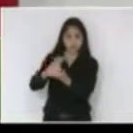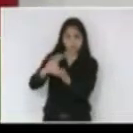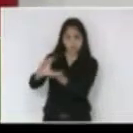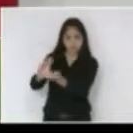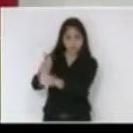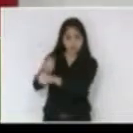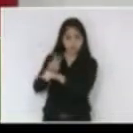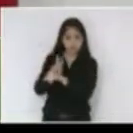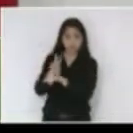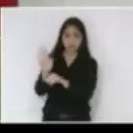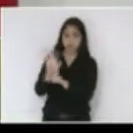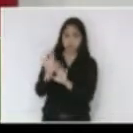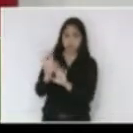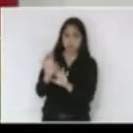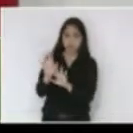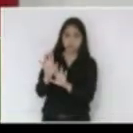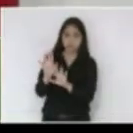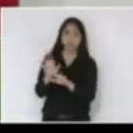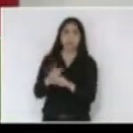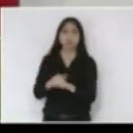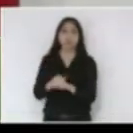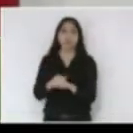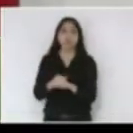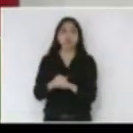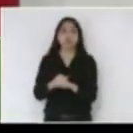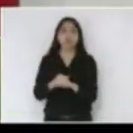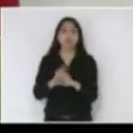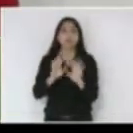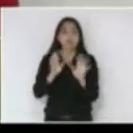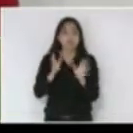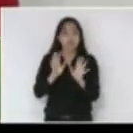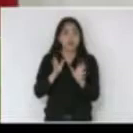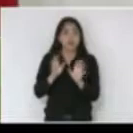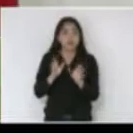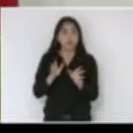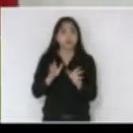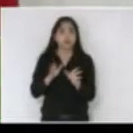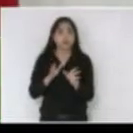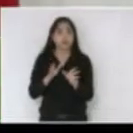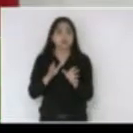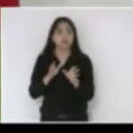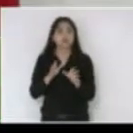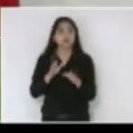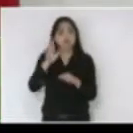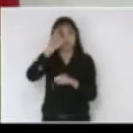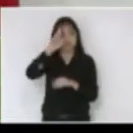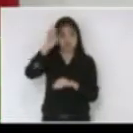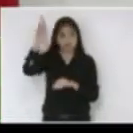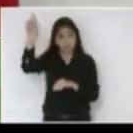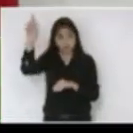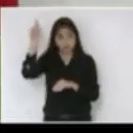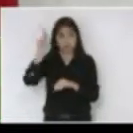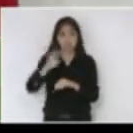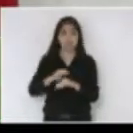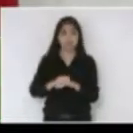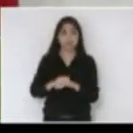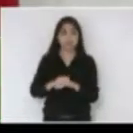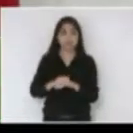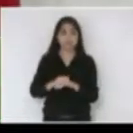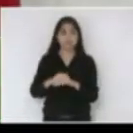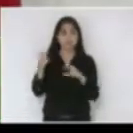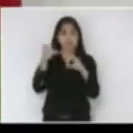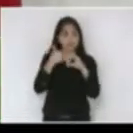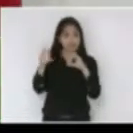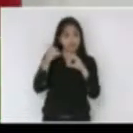mérito dessa questão que aliás eu tive o prazer presidente de ser chefe da agência regional da